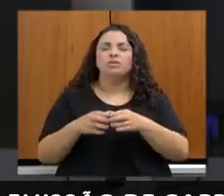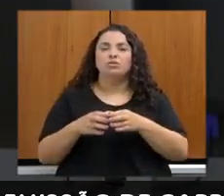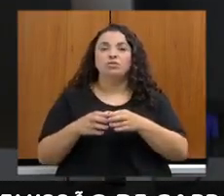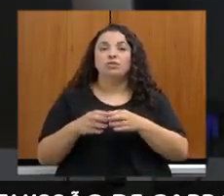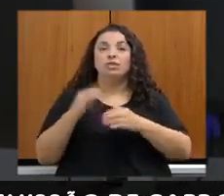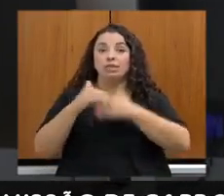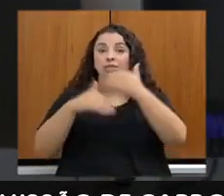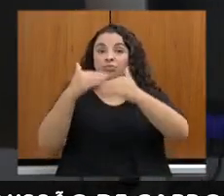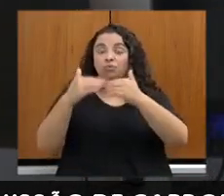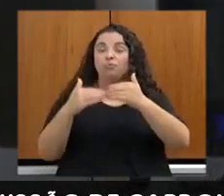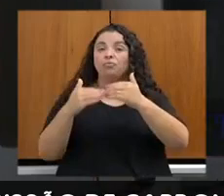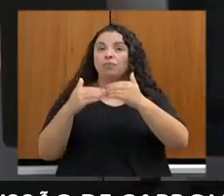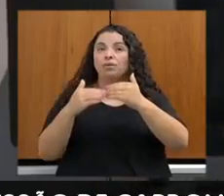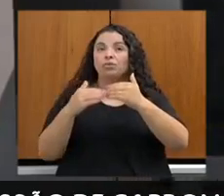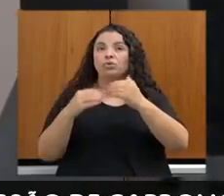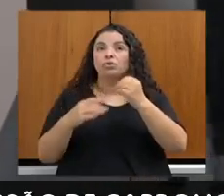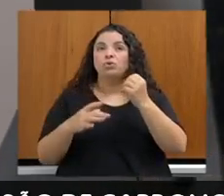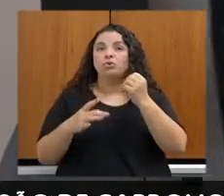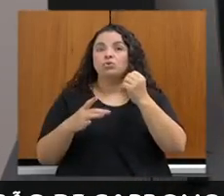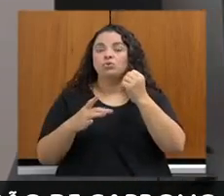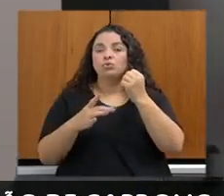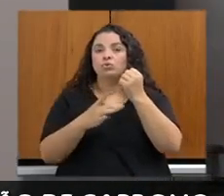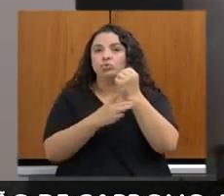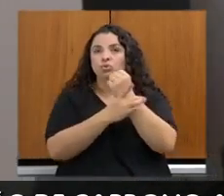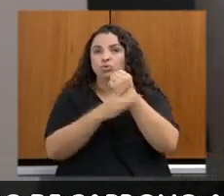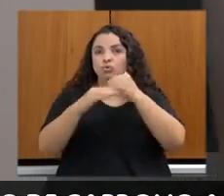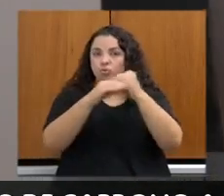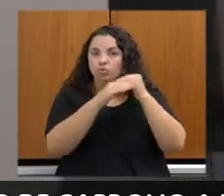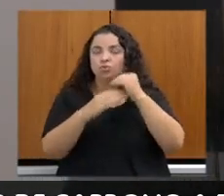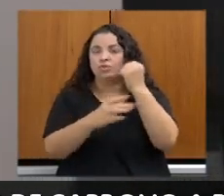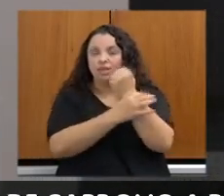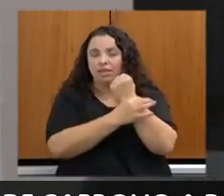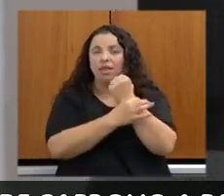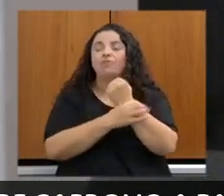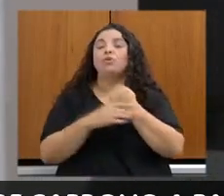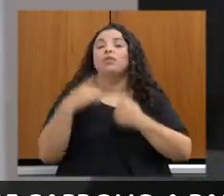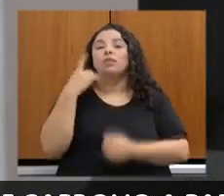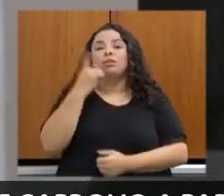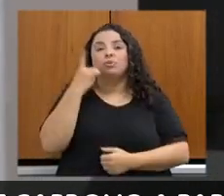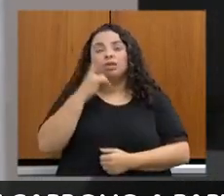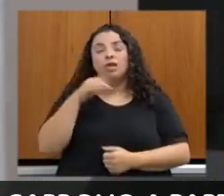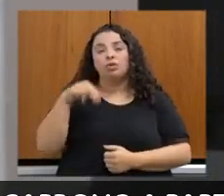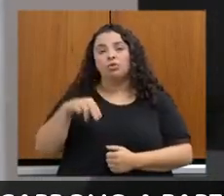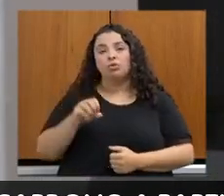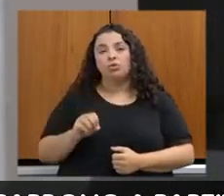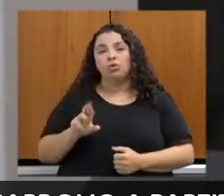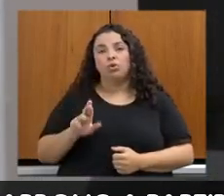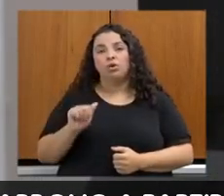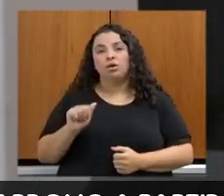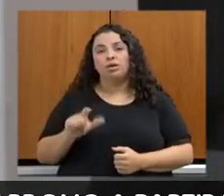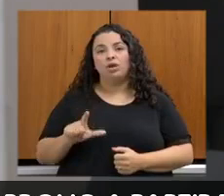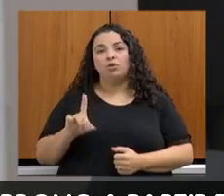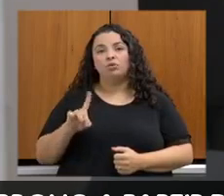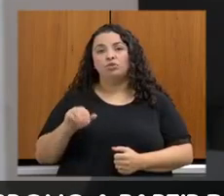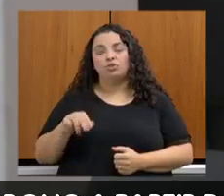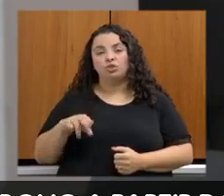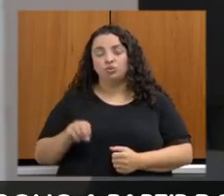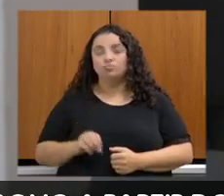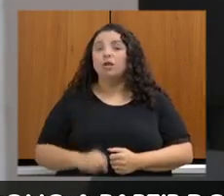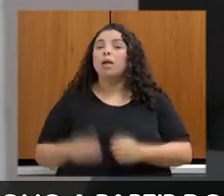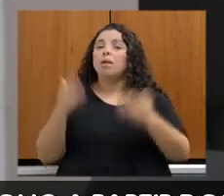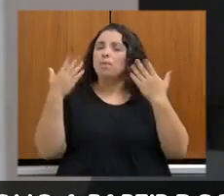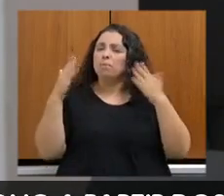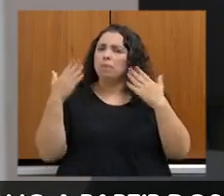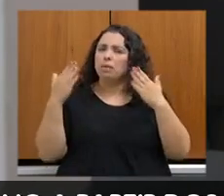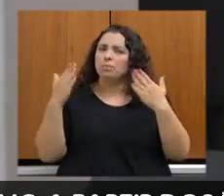Legislativa, deputado Noraldino Júnior. Parabenizar pela escolha do tema, um tema, de fato,